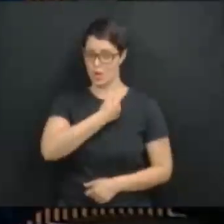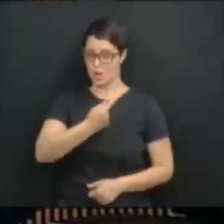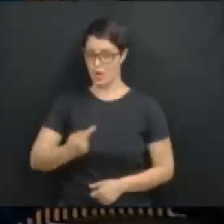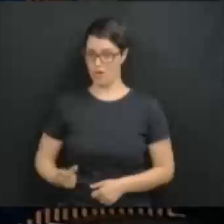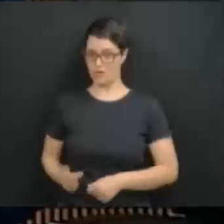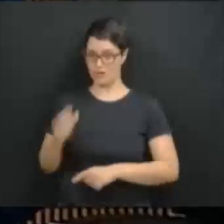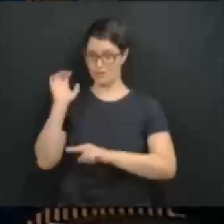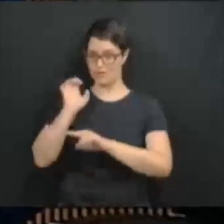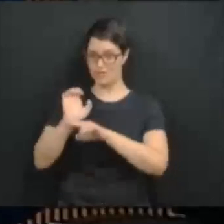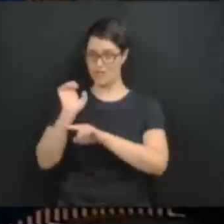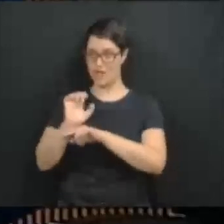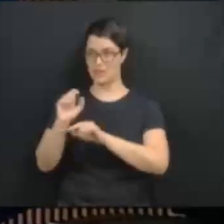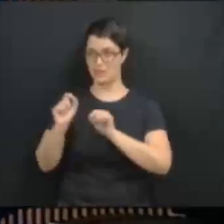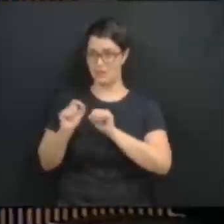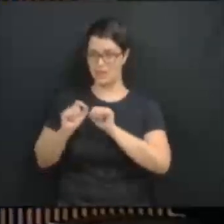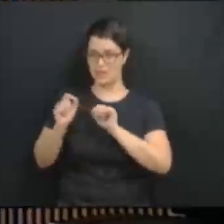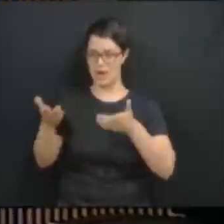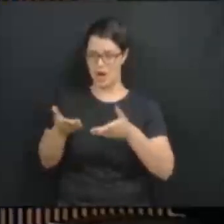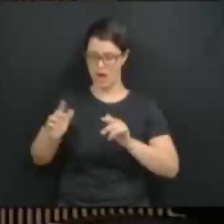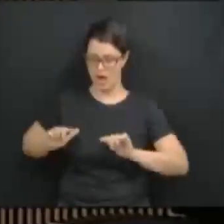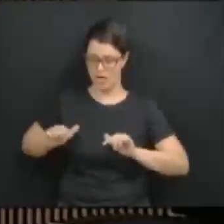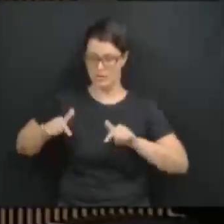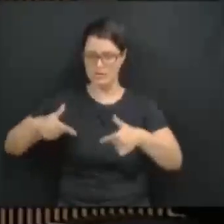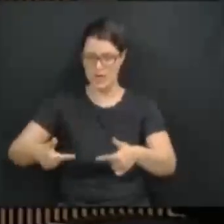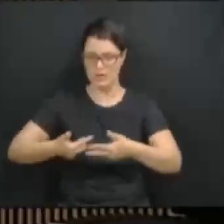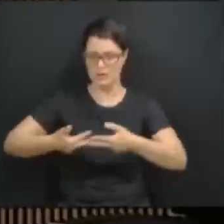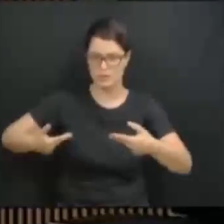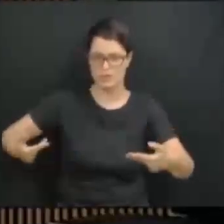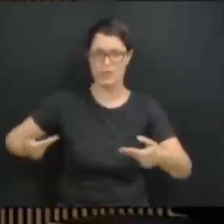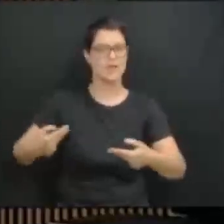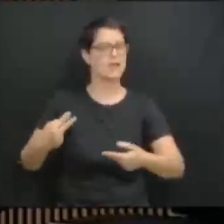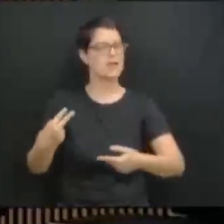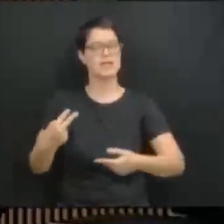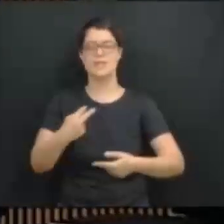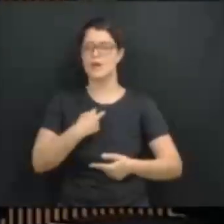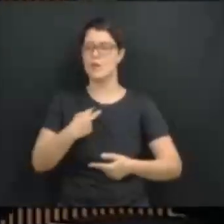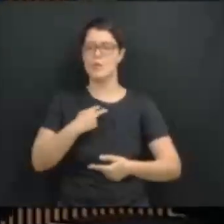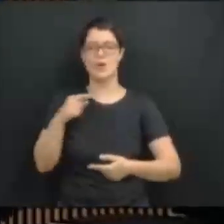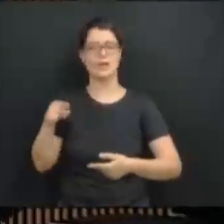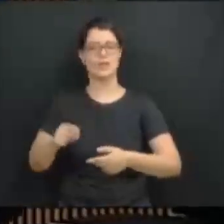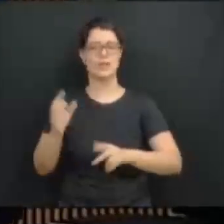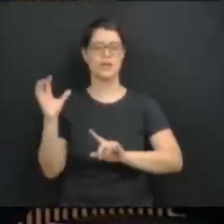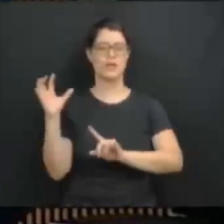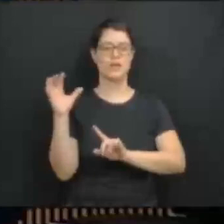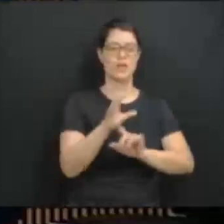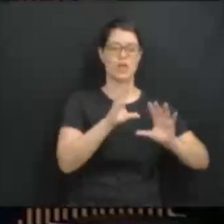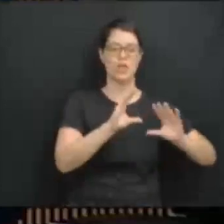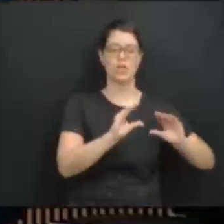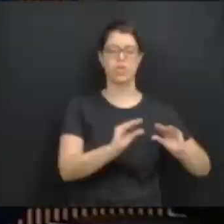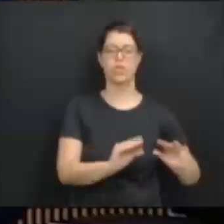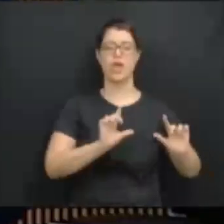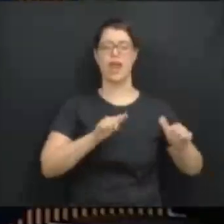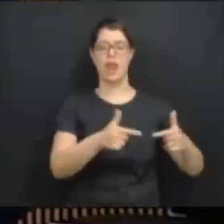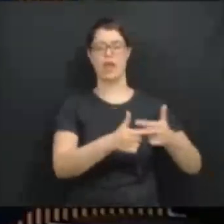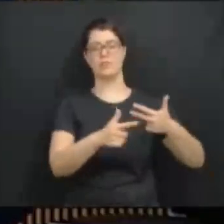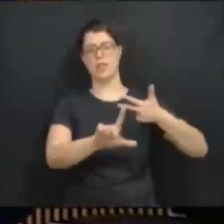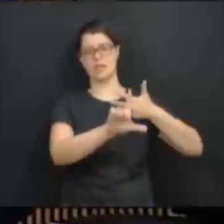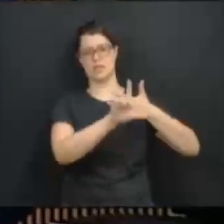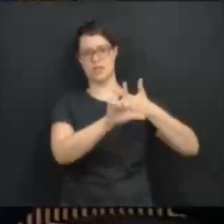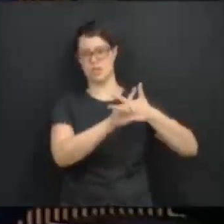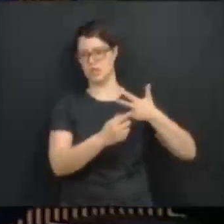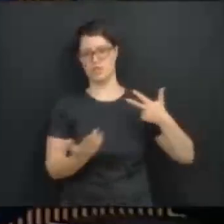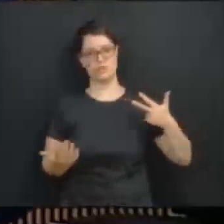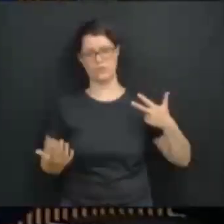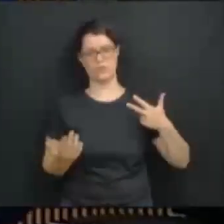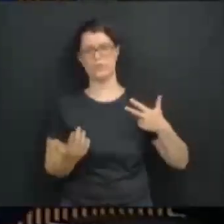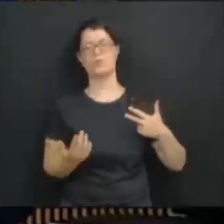pode macular a independência e a força desse poder legislativo. Nós temos, deputado Caputo, o dever,